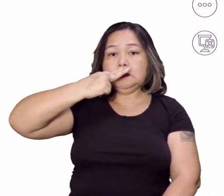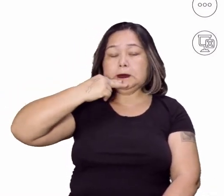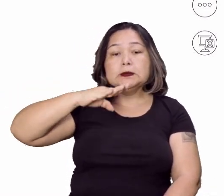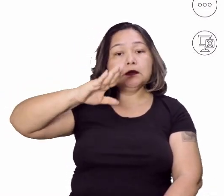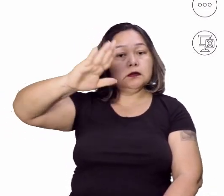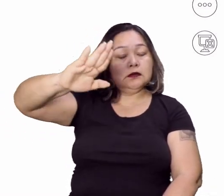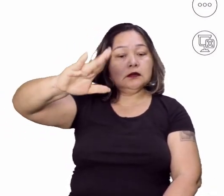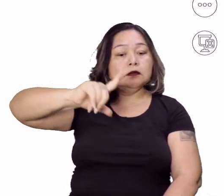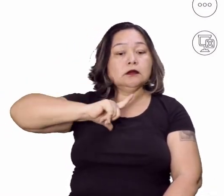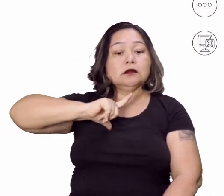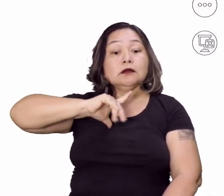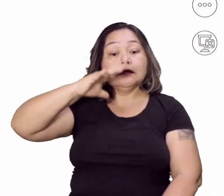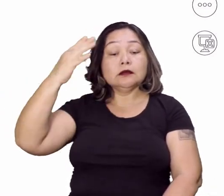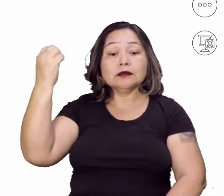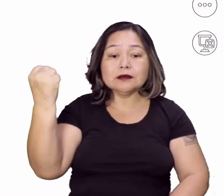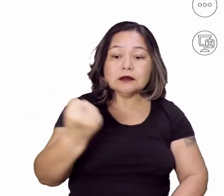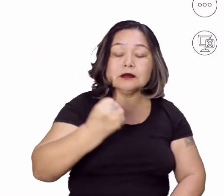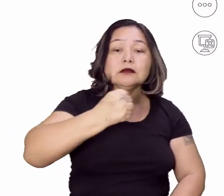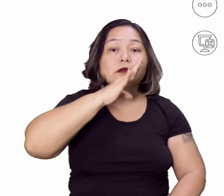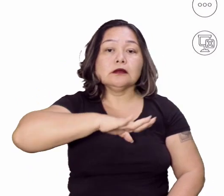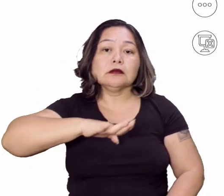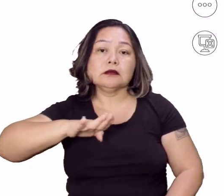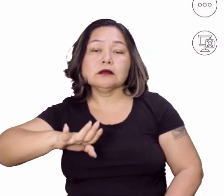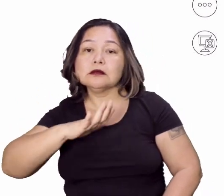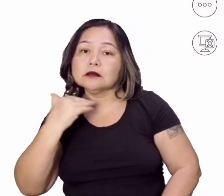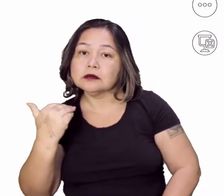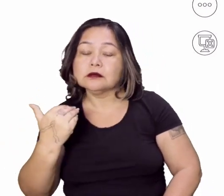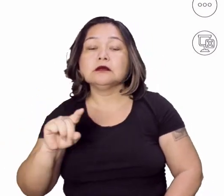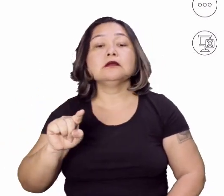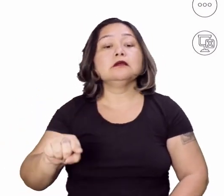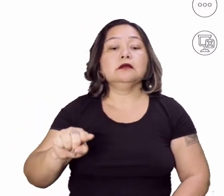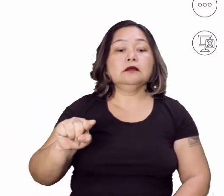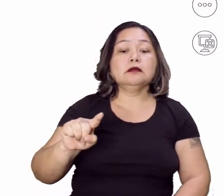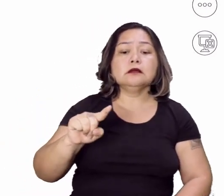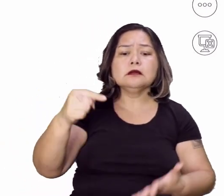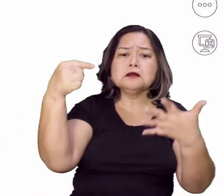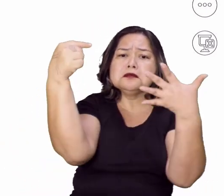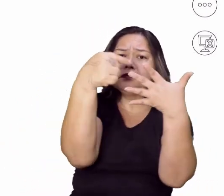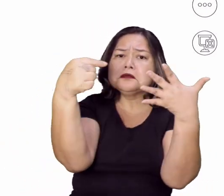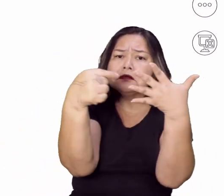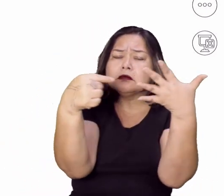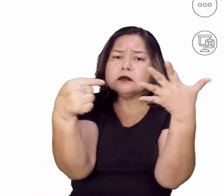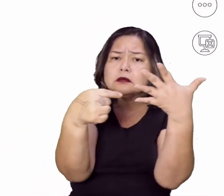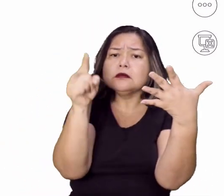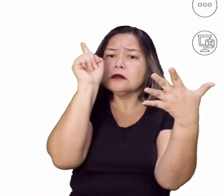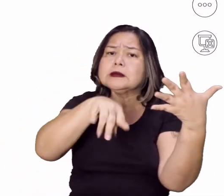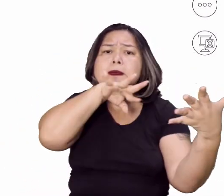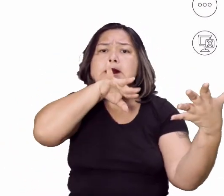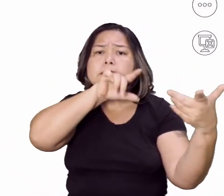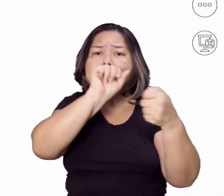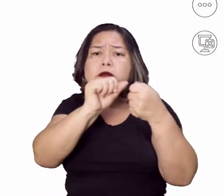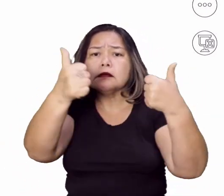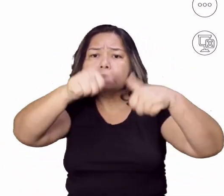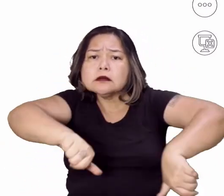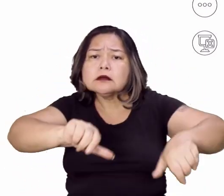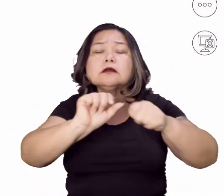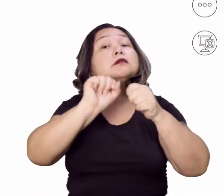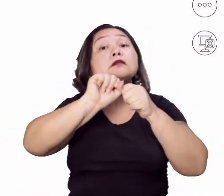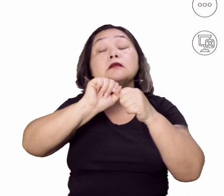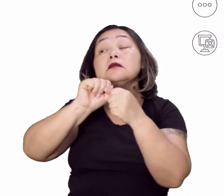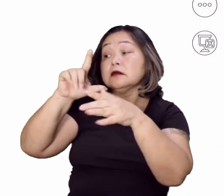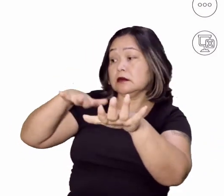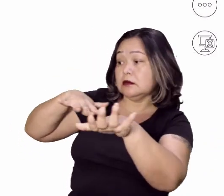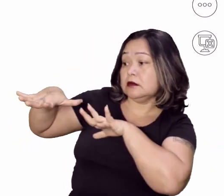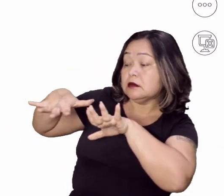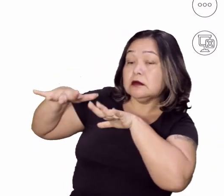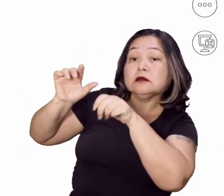Sei lá, sacrifício de criança, vários tipos de questões que são abomináveis e há movimentos que vão em busca dessa